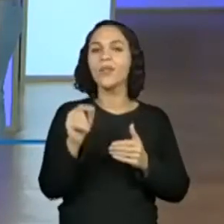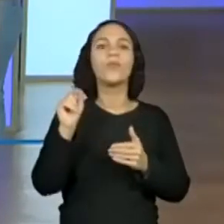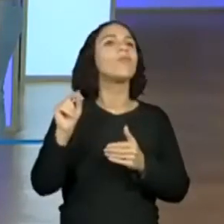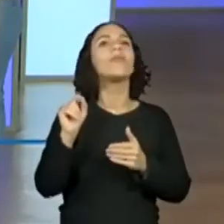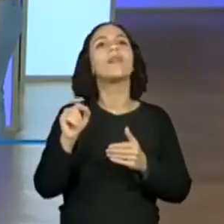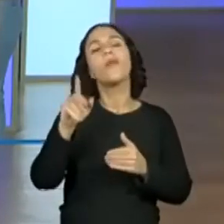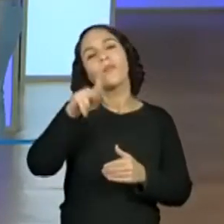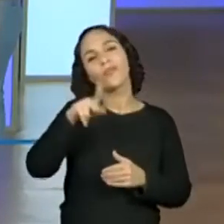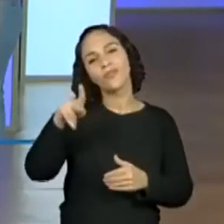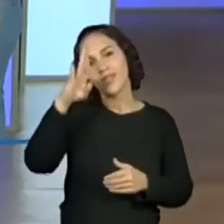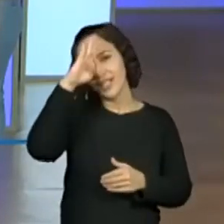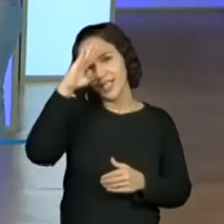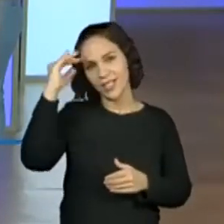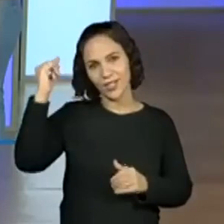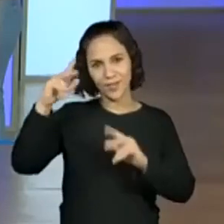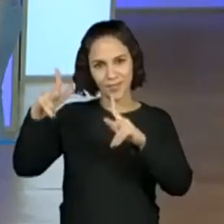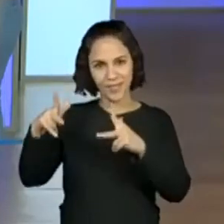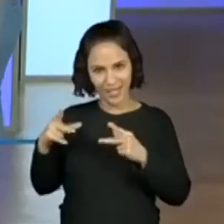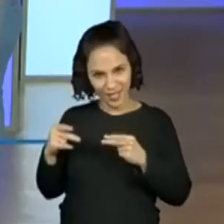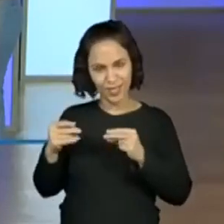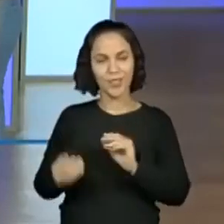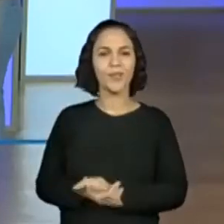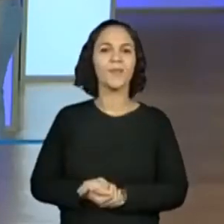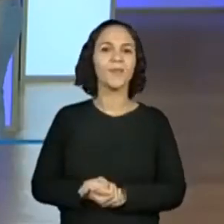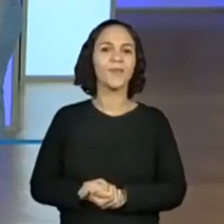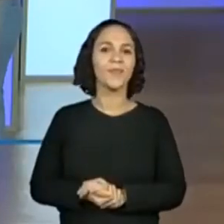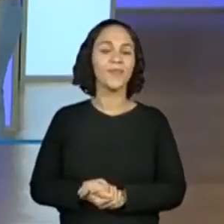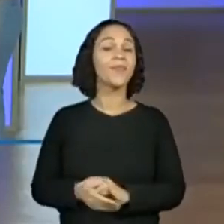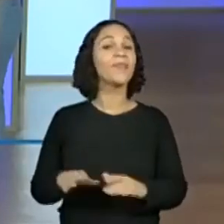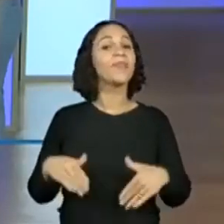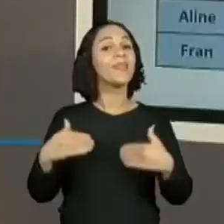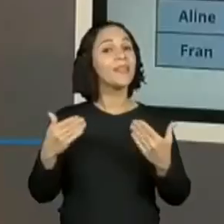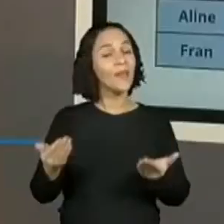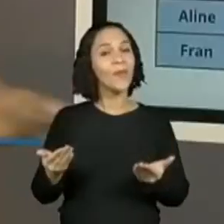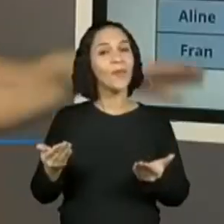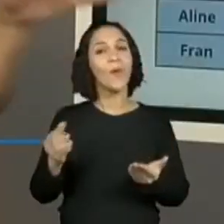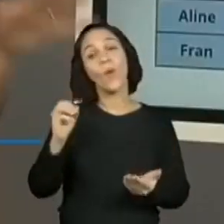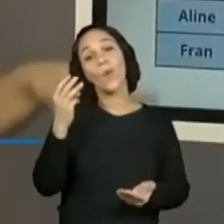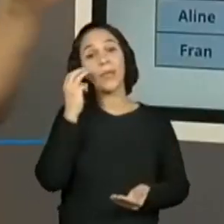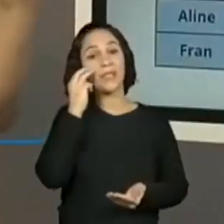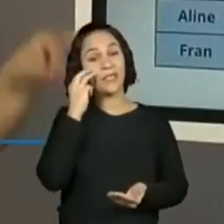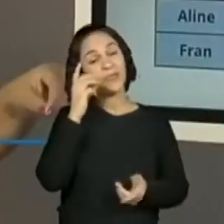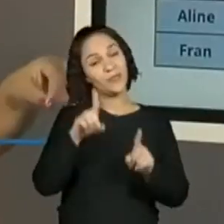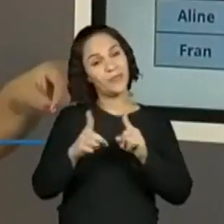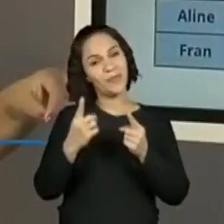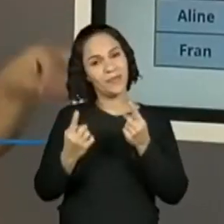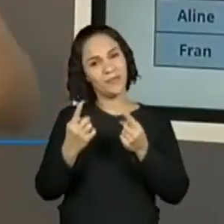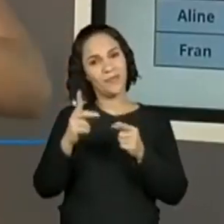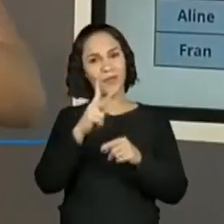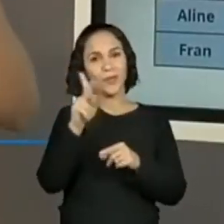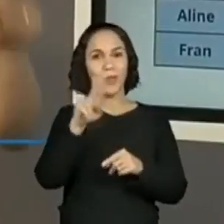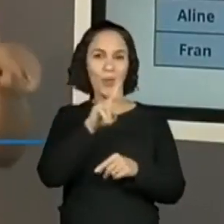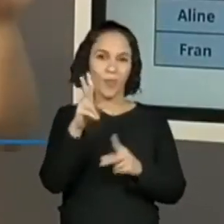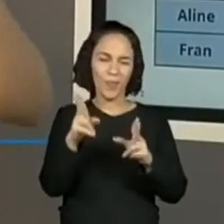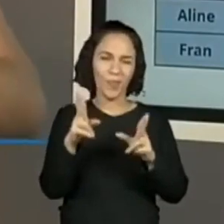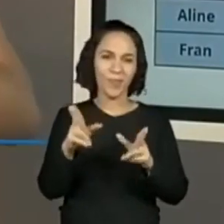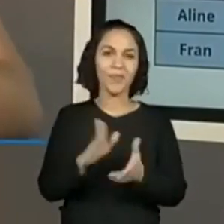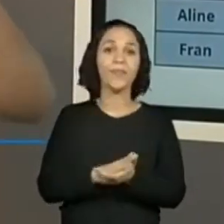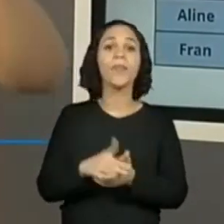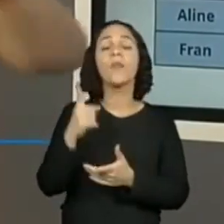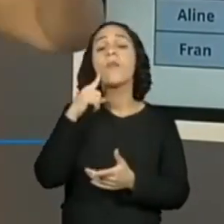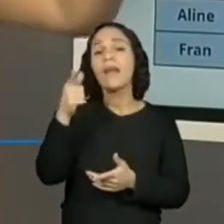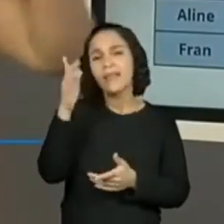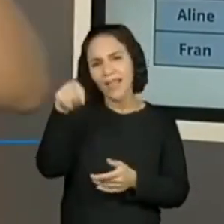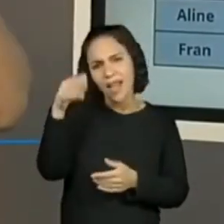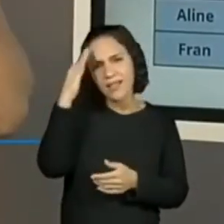da professora Regiane, certo? Aqui eu tenho balas de dois sabores. Será que a gente consegue estimar que sabor de bala vai